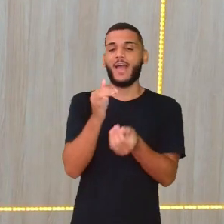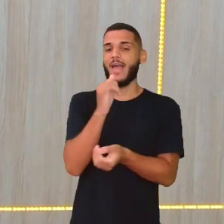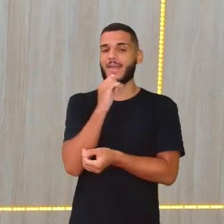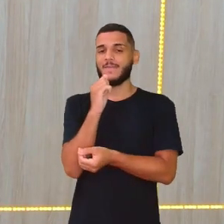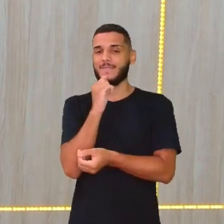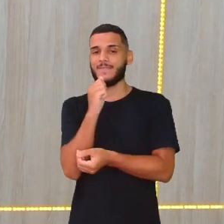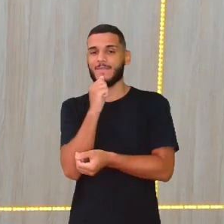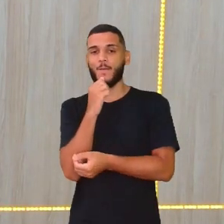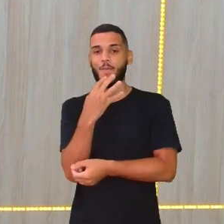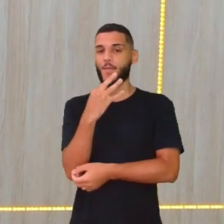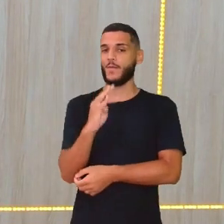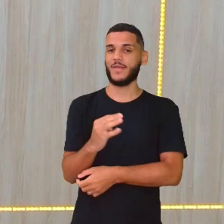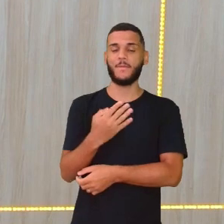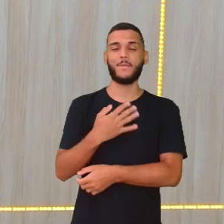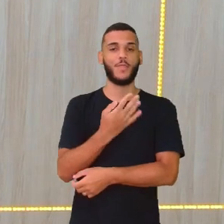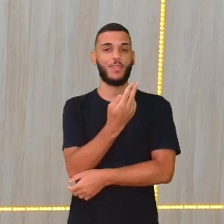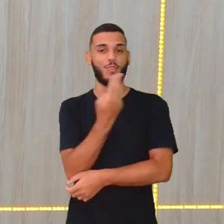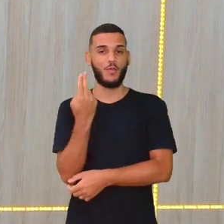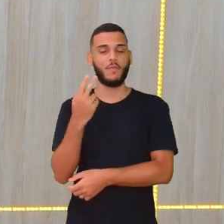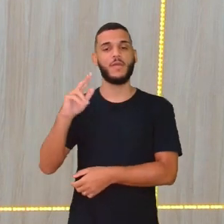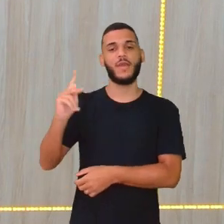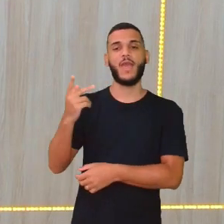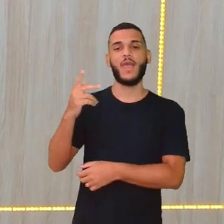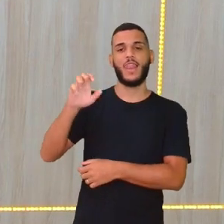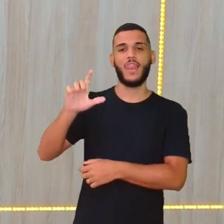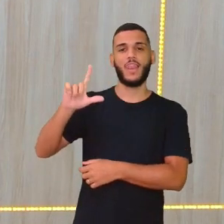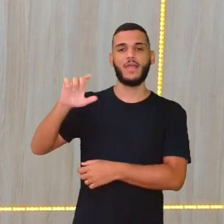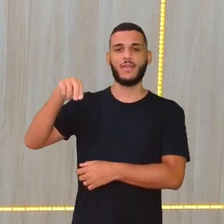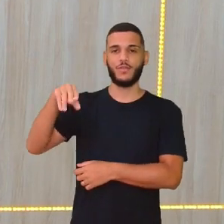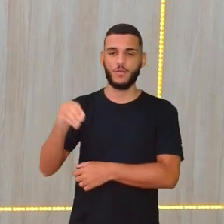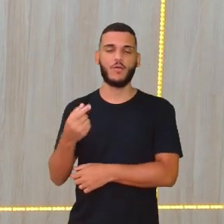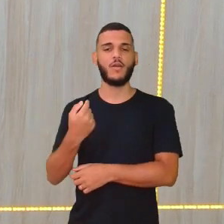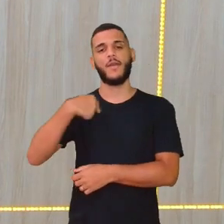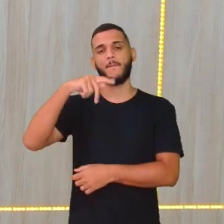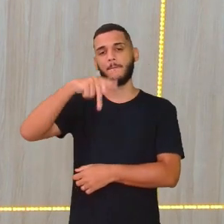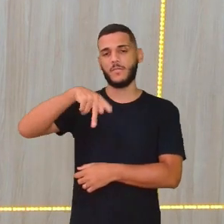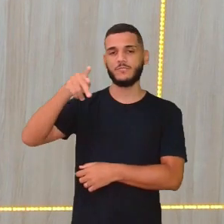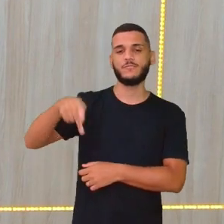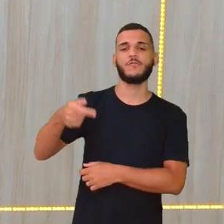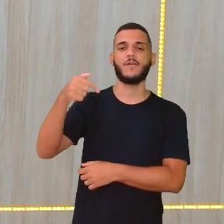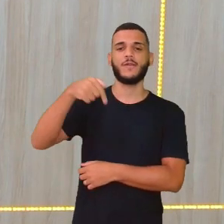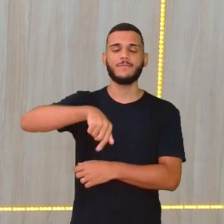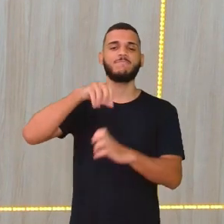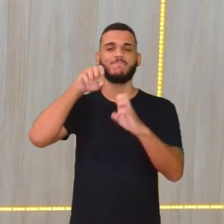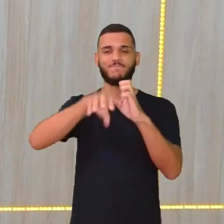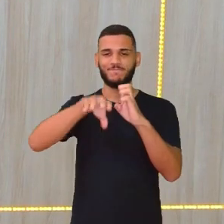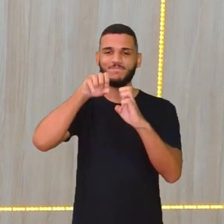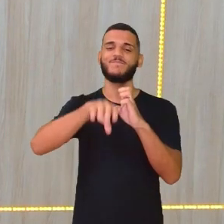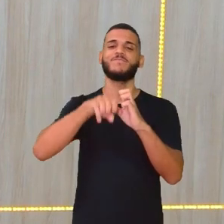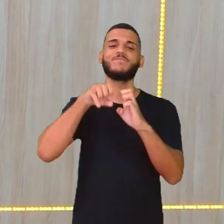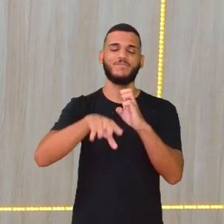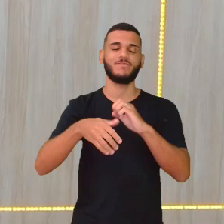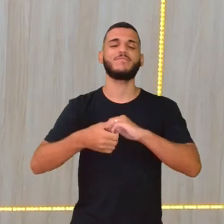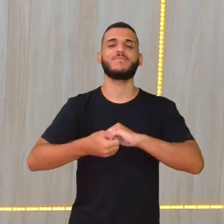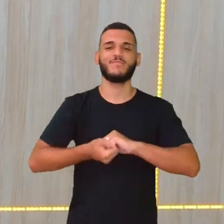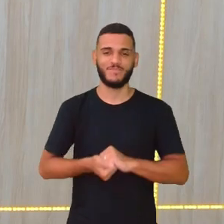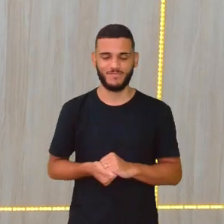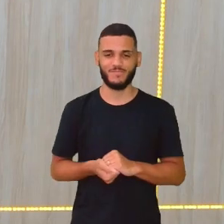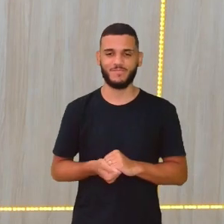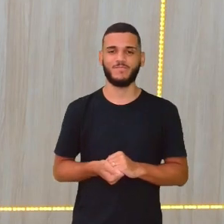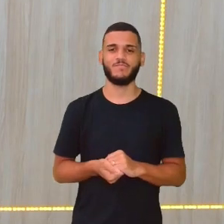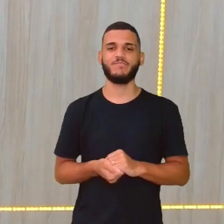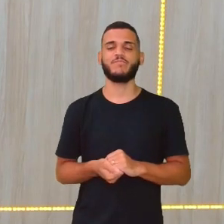não me conhece, eu me chamo Heleno Júnior e sou professor aqui na Escola Municipal para Aulas Digitais do